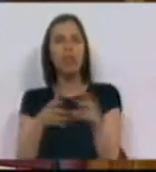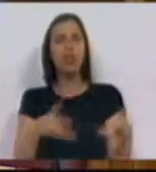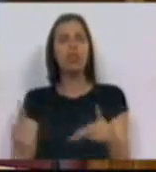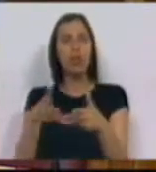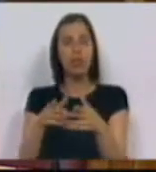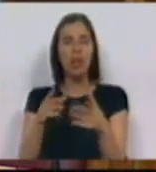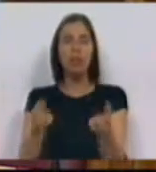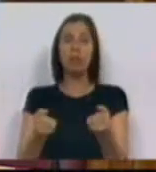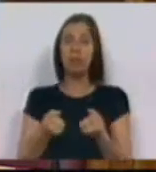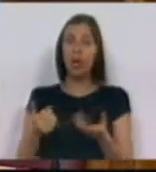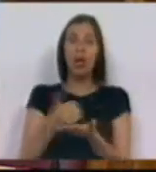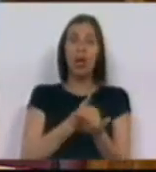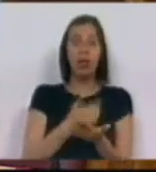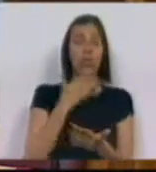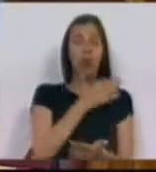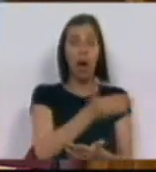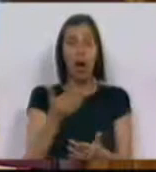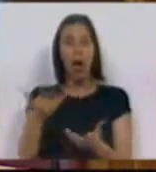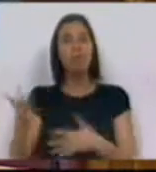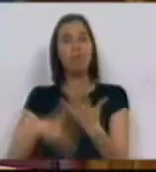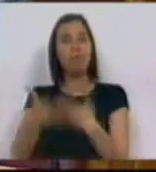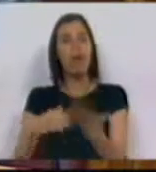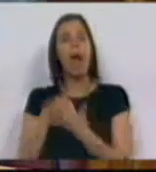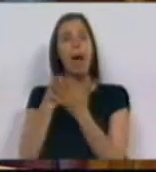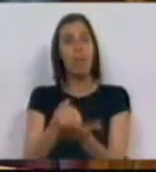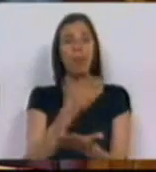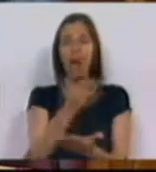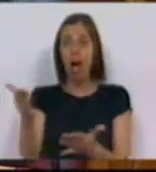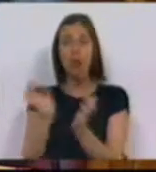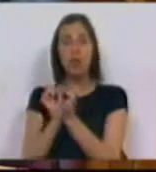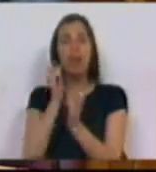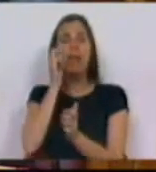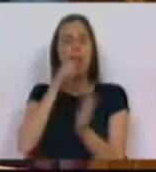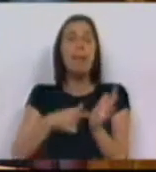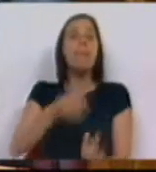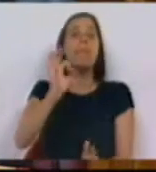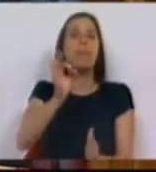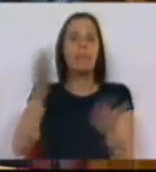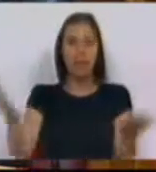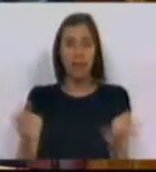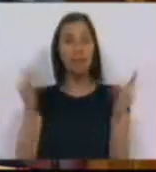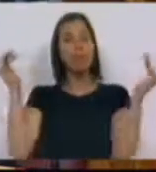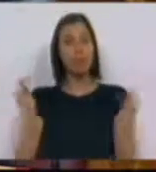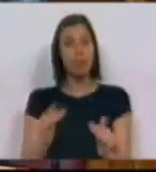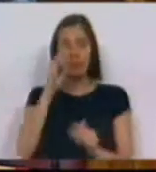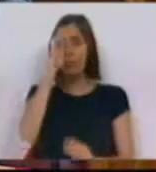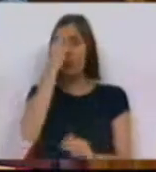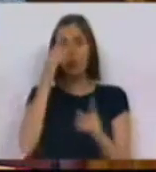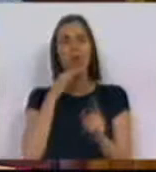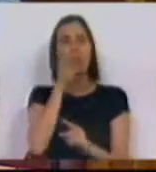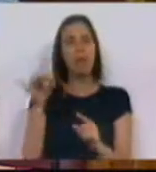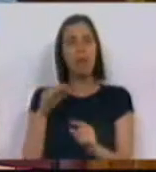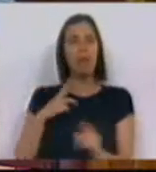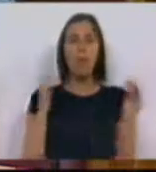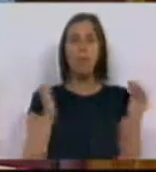estratégias de racionalização de recursos e de otimização dos apoios sociais junto de quem mais precisa. Diminuir o esforço das